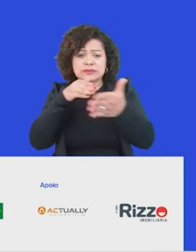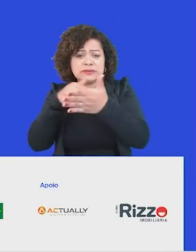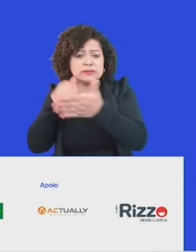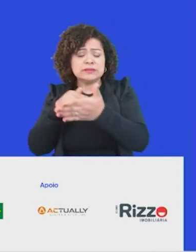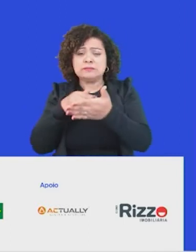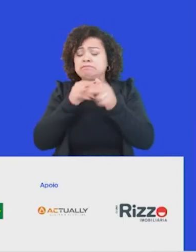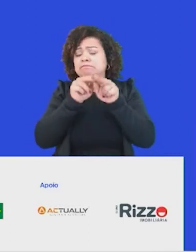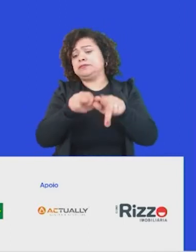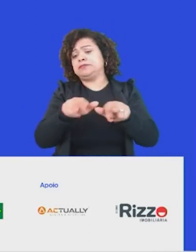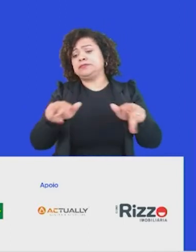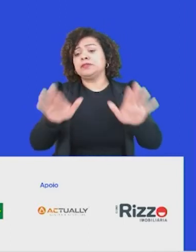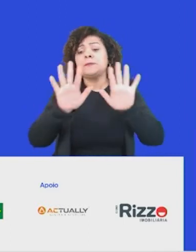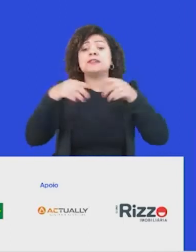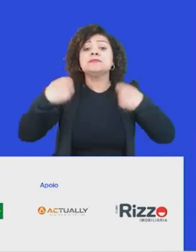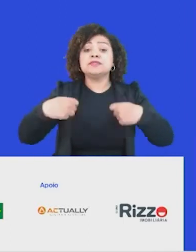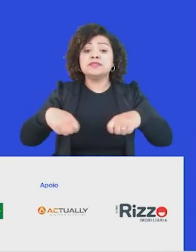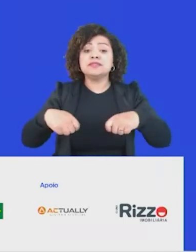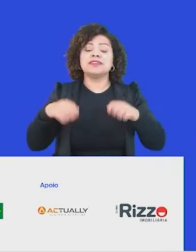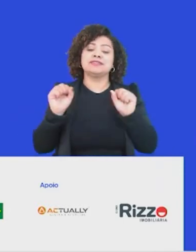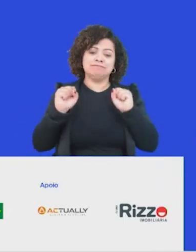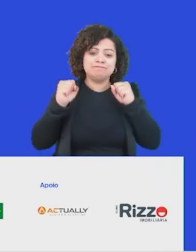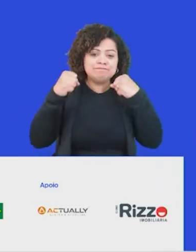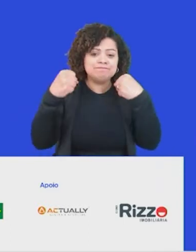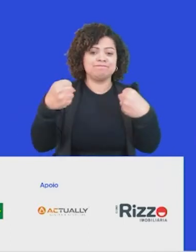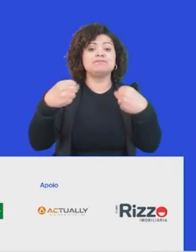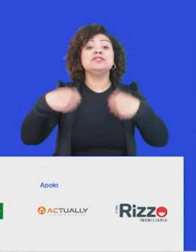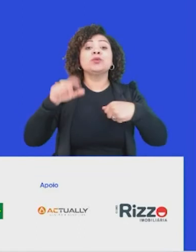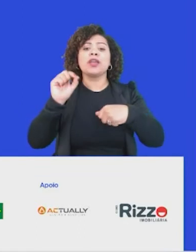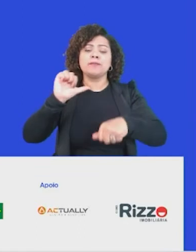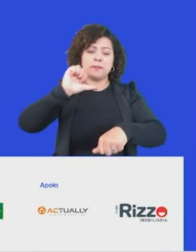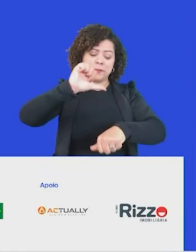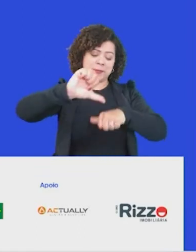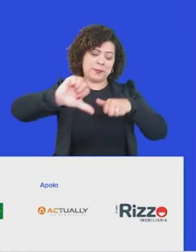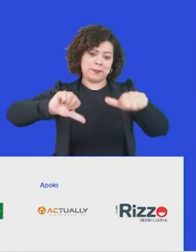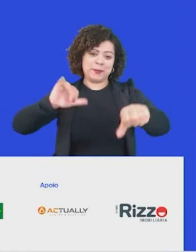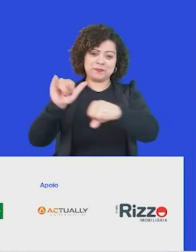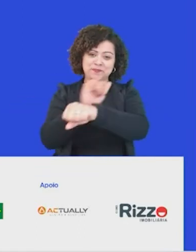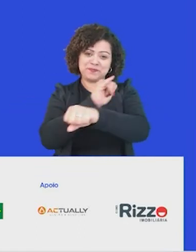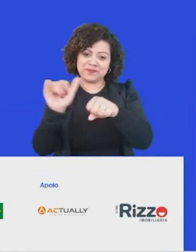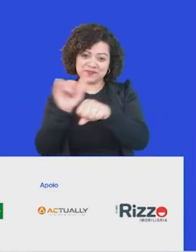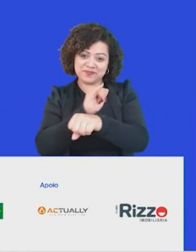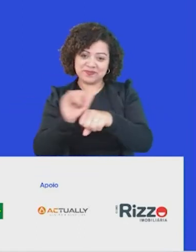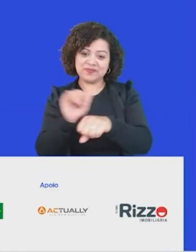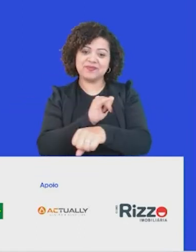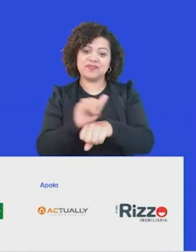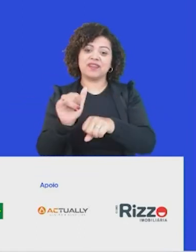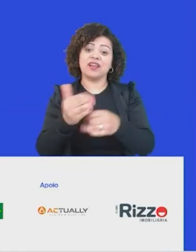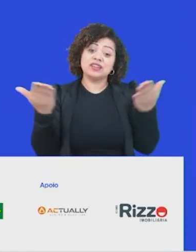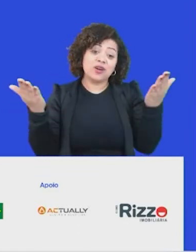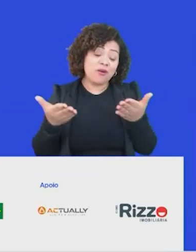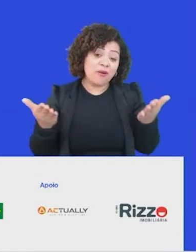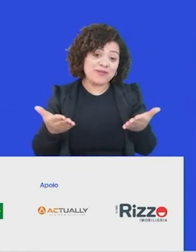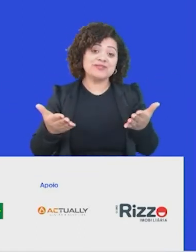precisa trazer o quê? Cada vez mais a inovação. E esse o grande exercício que estamos fazendo exatamente neste